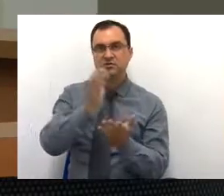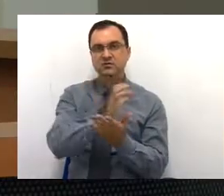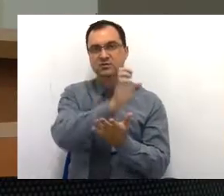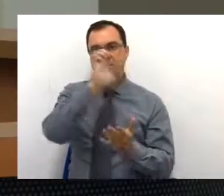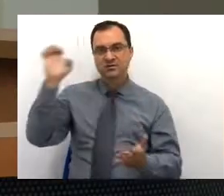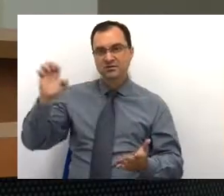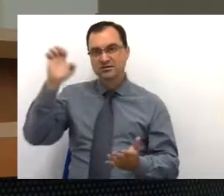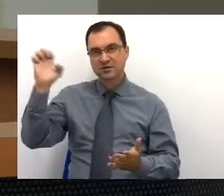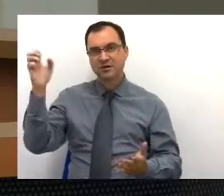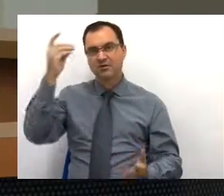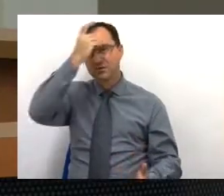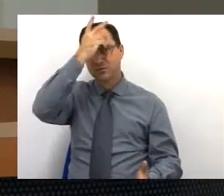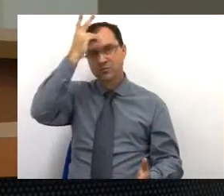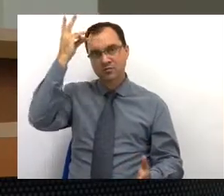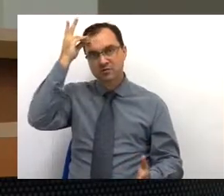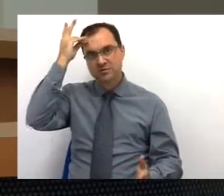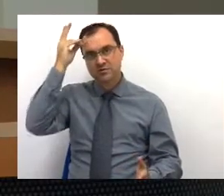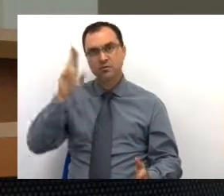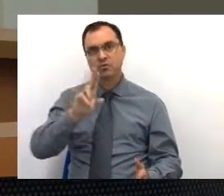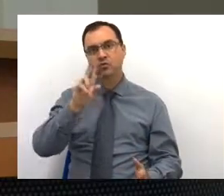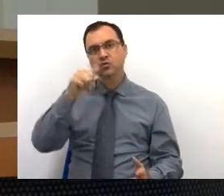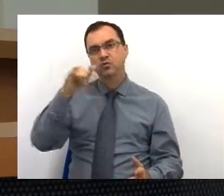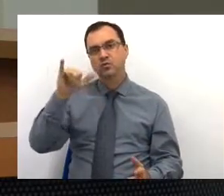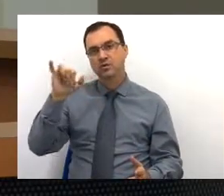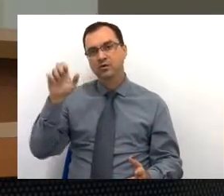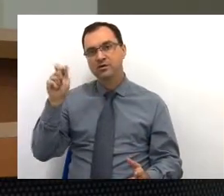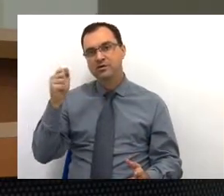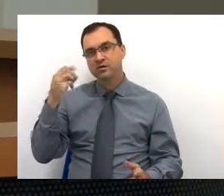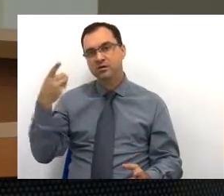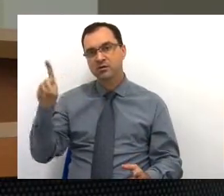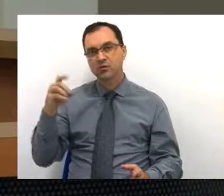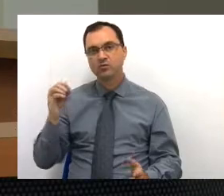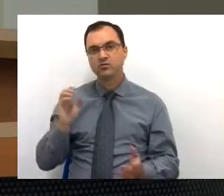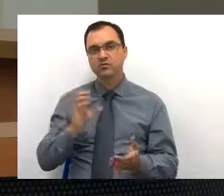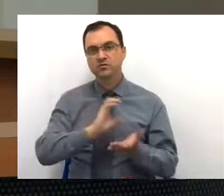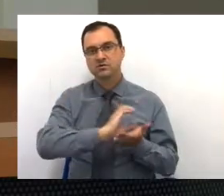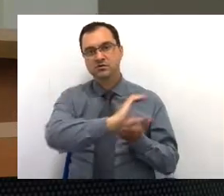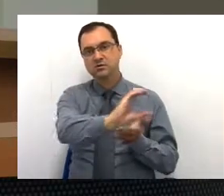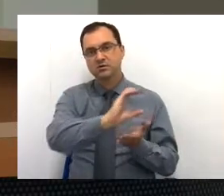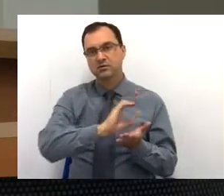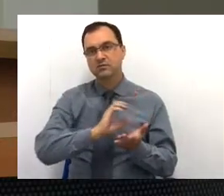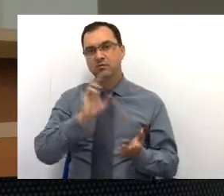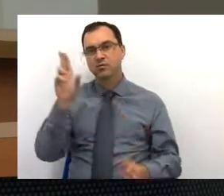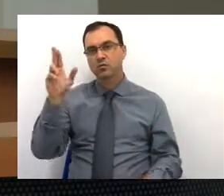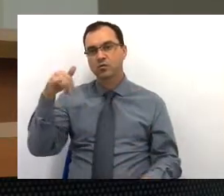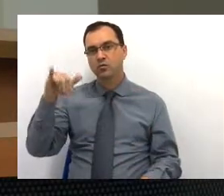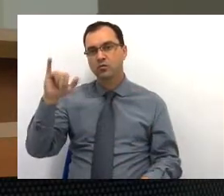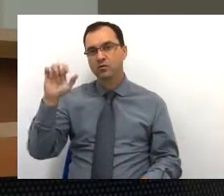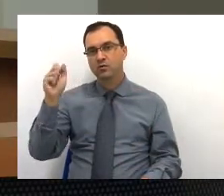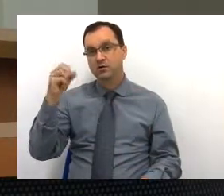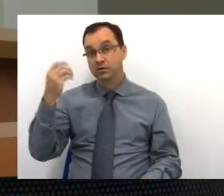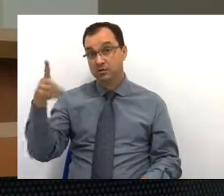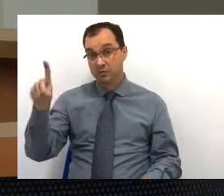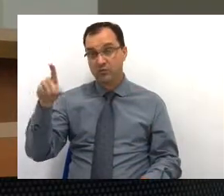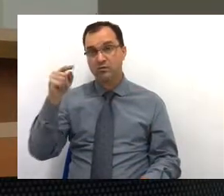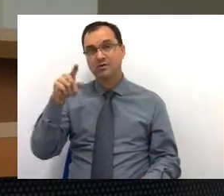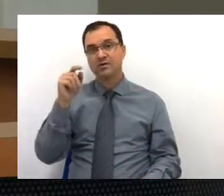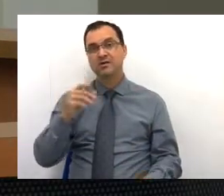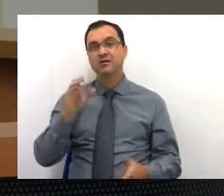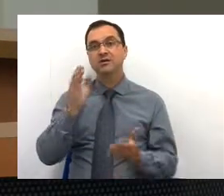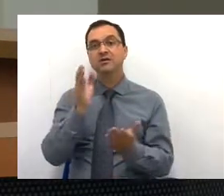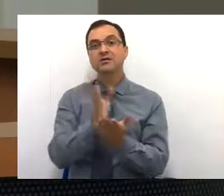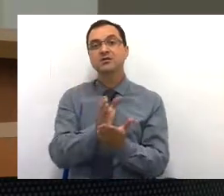E esse gráfico, ele mostra para a gente os repassos referentes à União. Os repassos da União, eles são